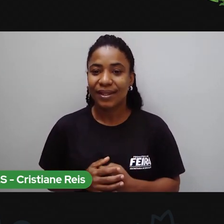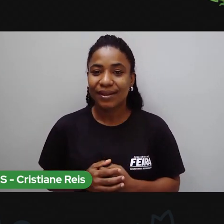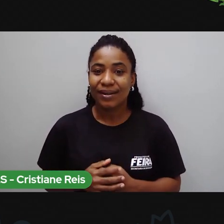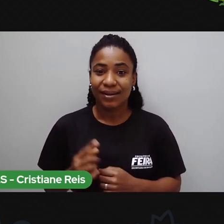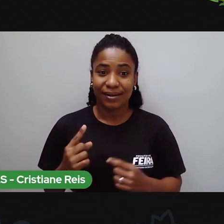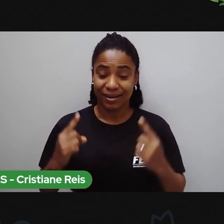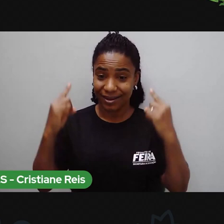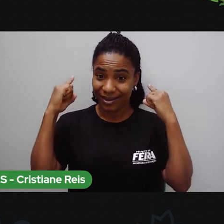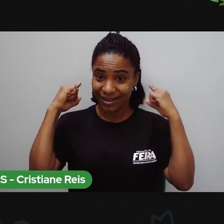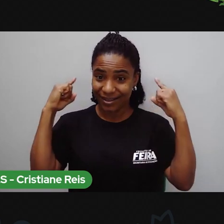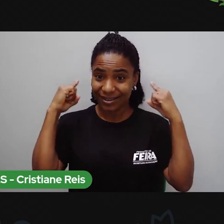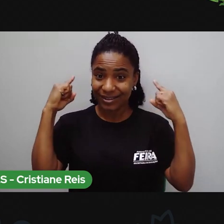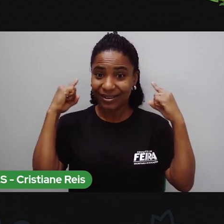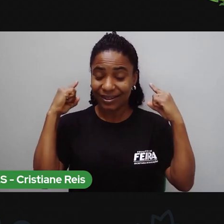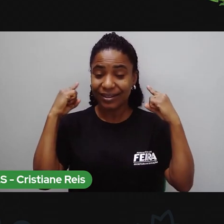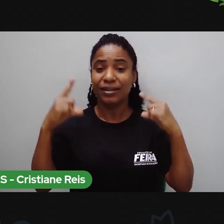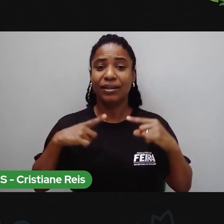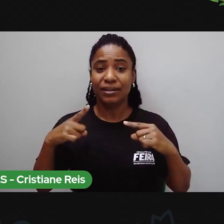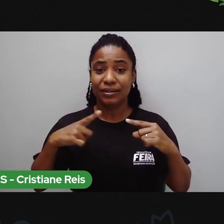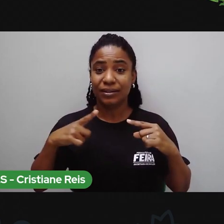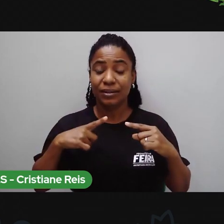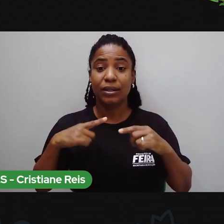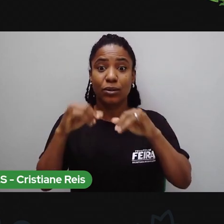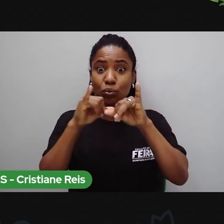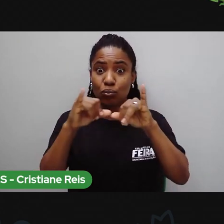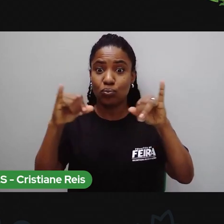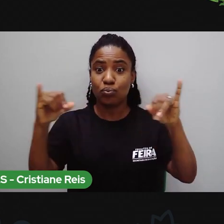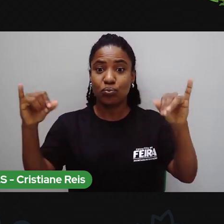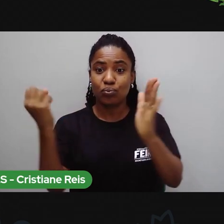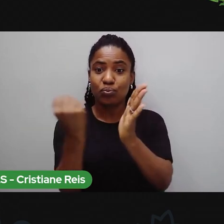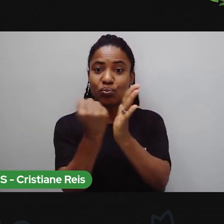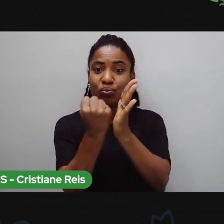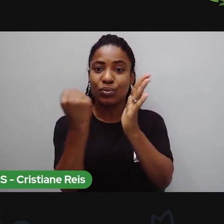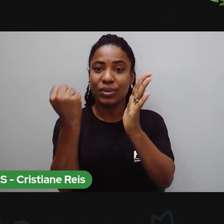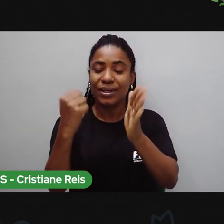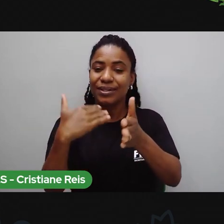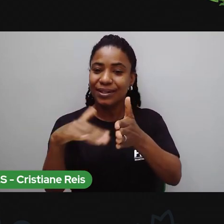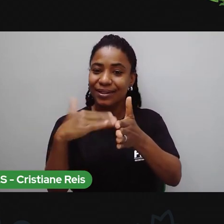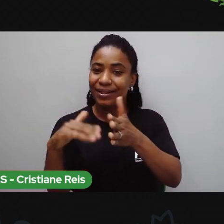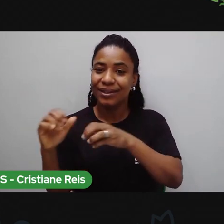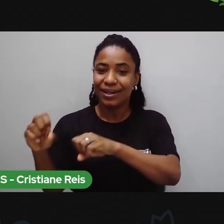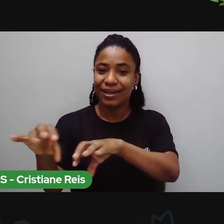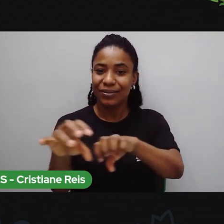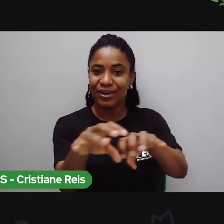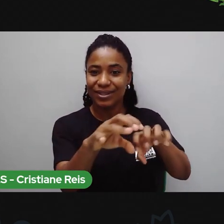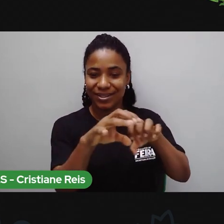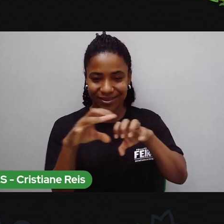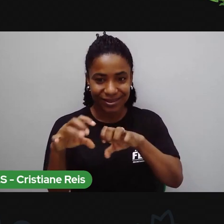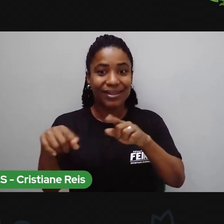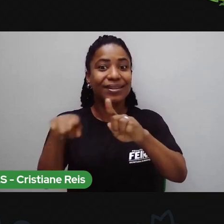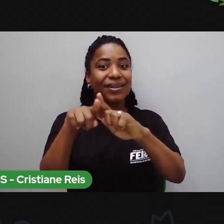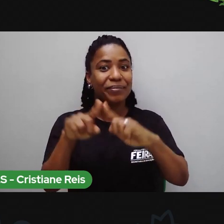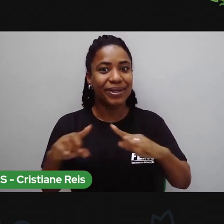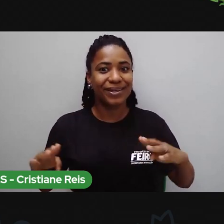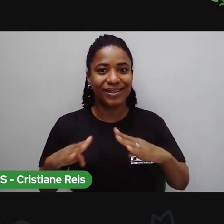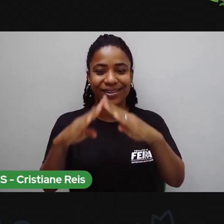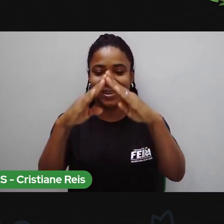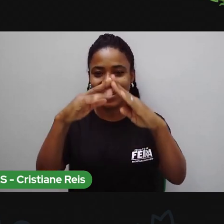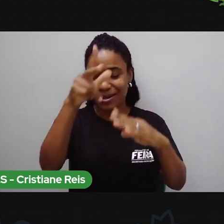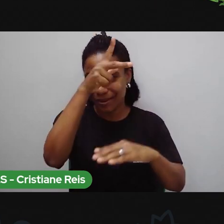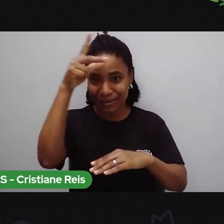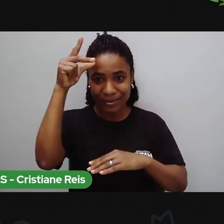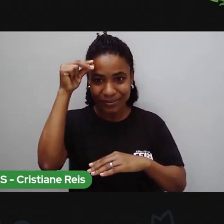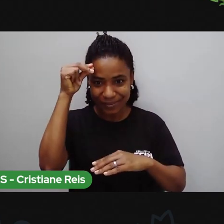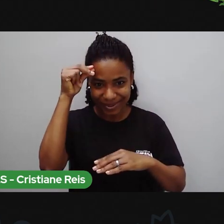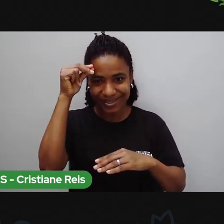visualizar um painel com logomarcas da Secretaria de Educação e da Prefeitura Municipal de Feira de